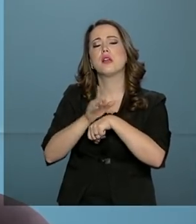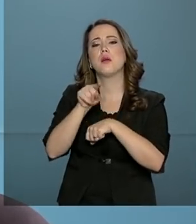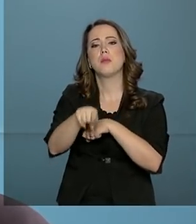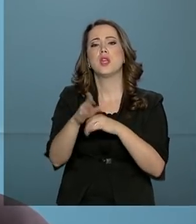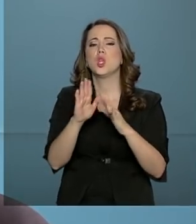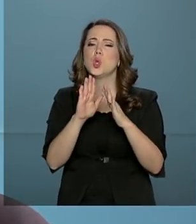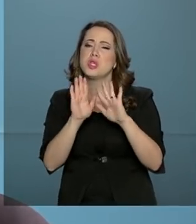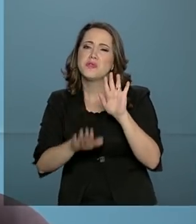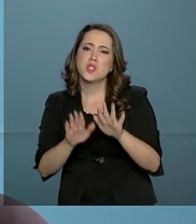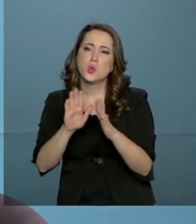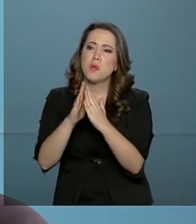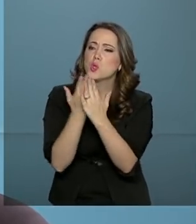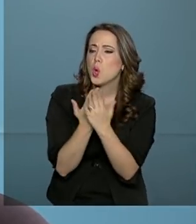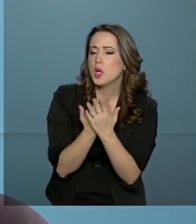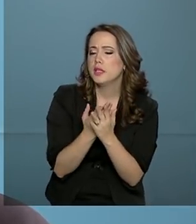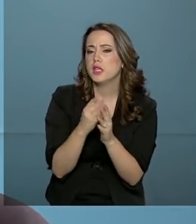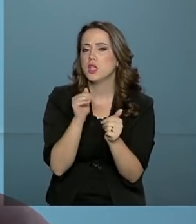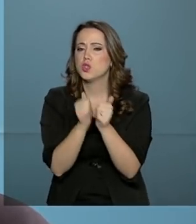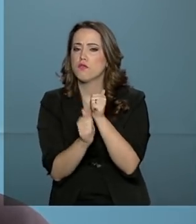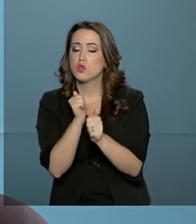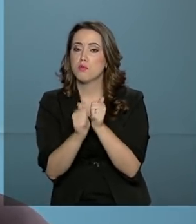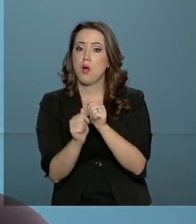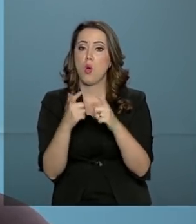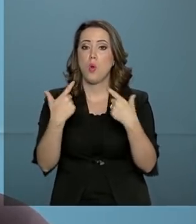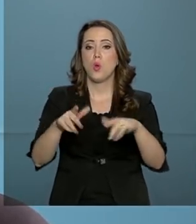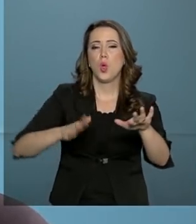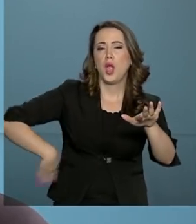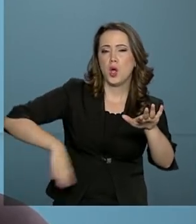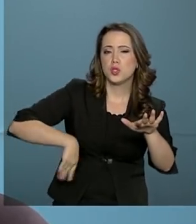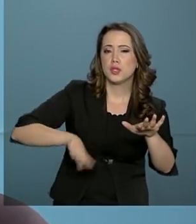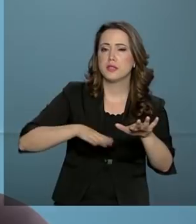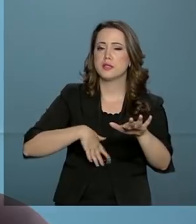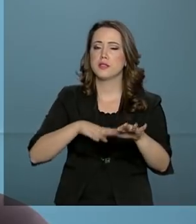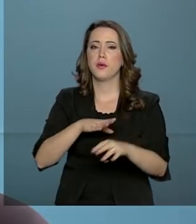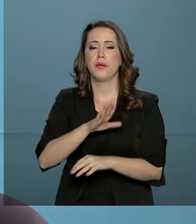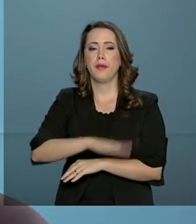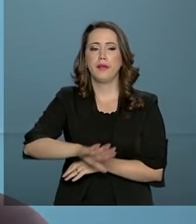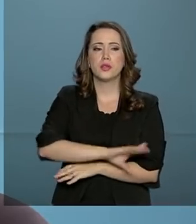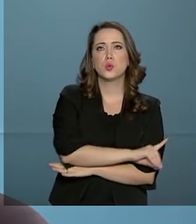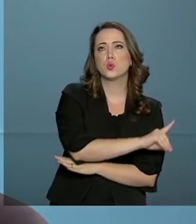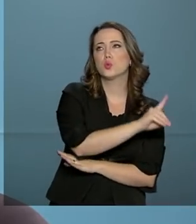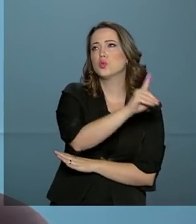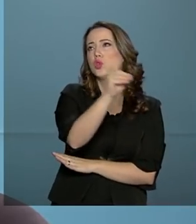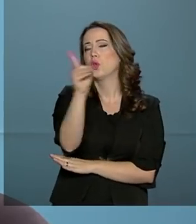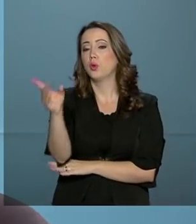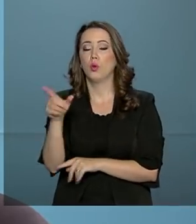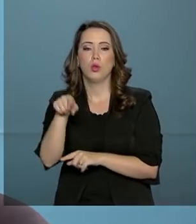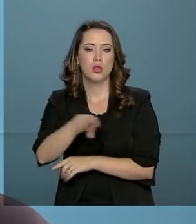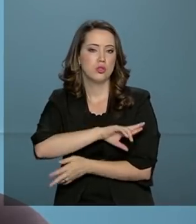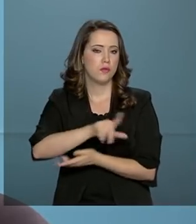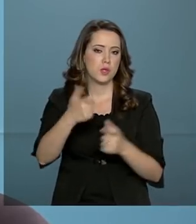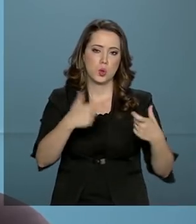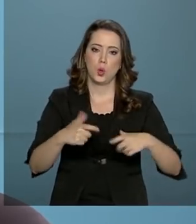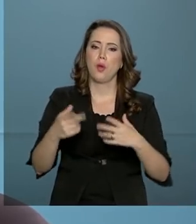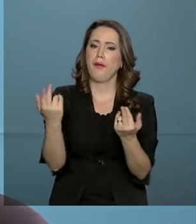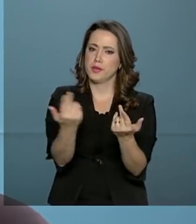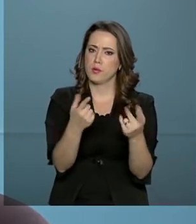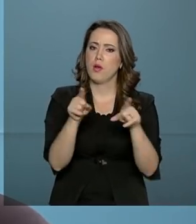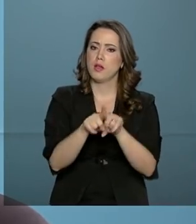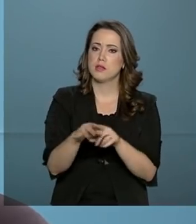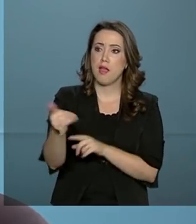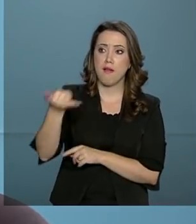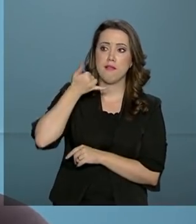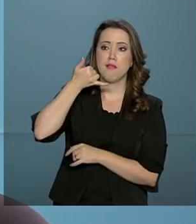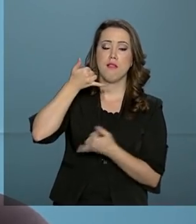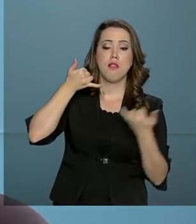uma escolinha de futebol, um clube que a criança fica o dia inteiro, nós temos muitas modalidades dessas, né? Liga para a